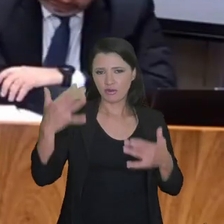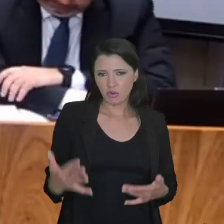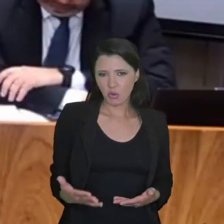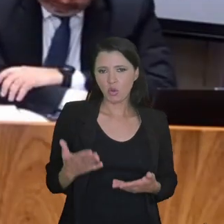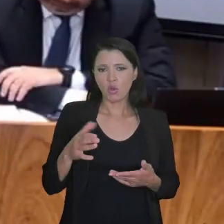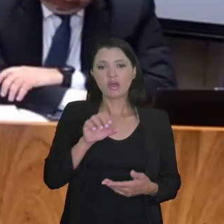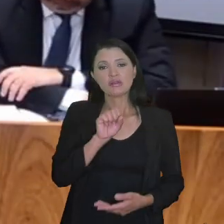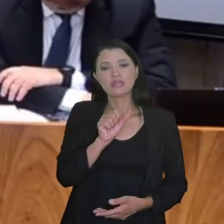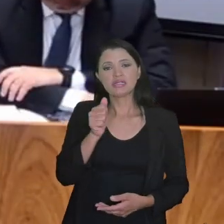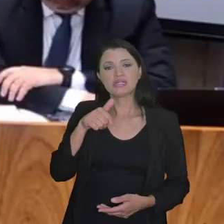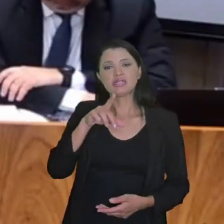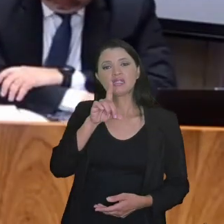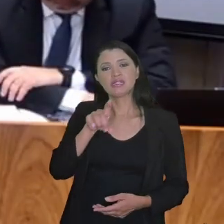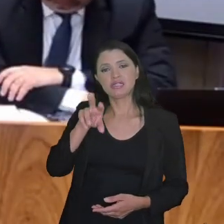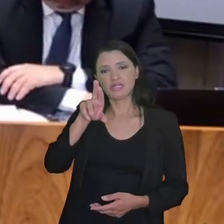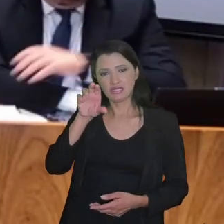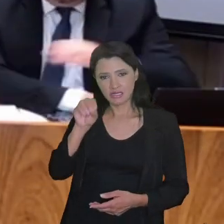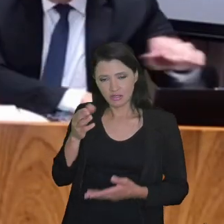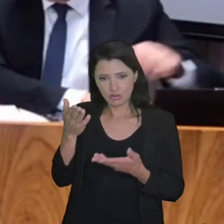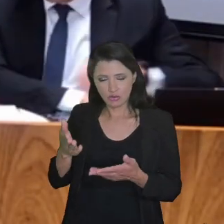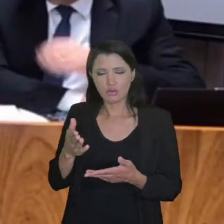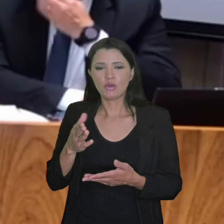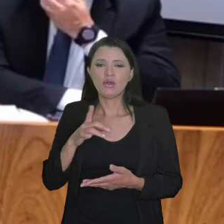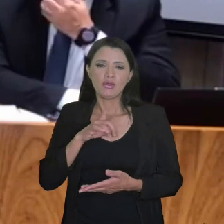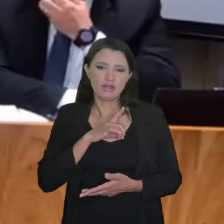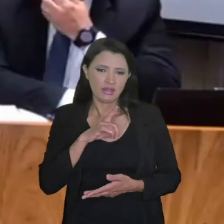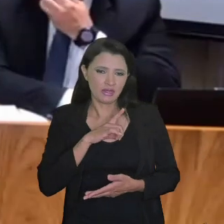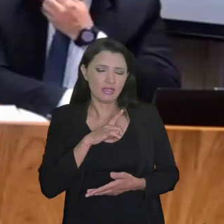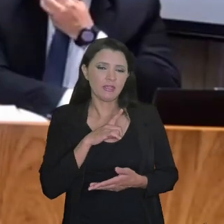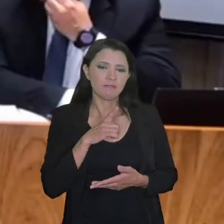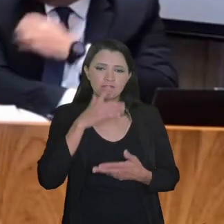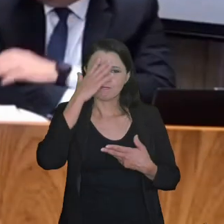como o Fernando disse, o doutor Sandro terá,